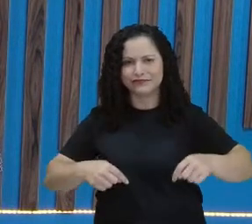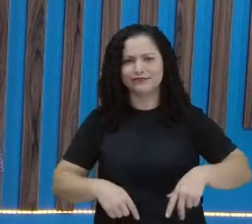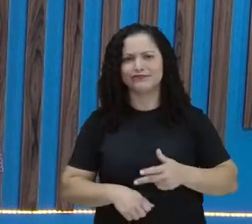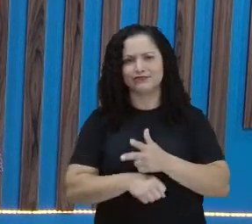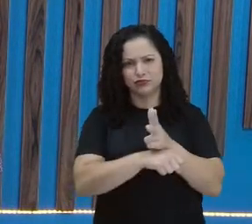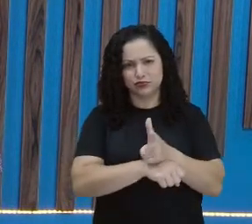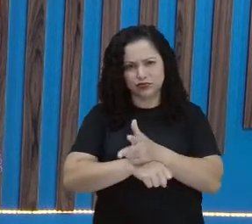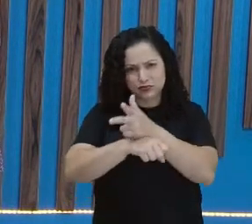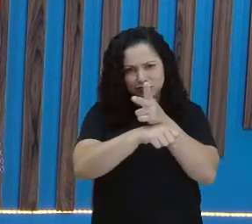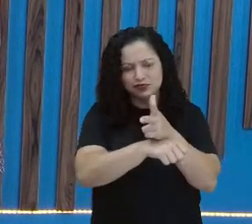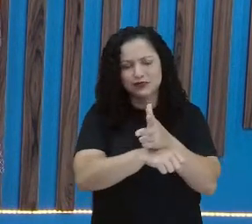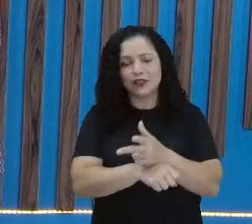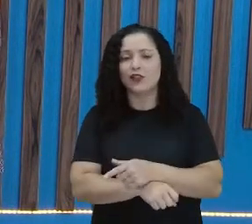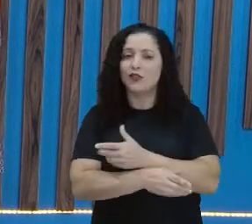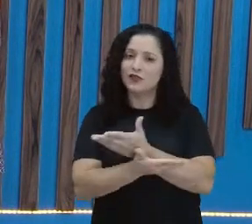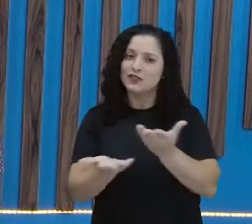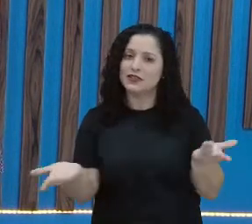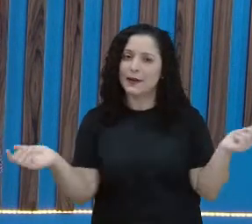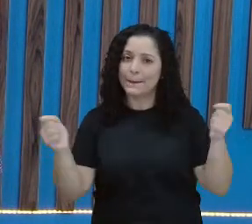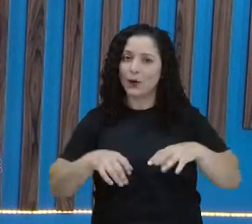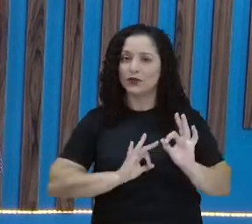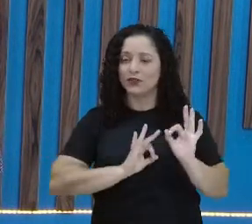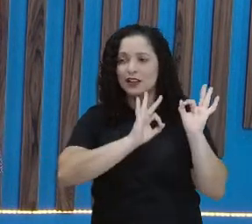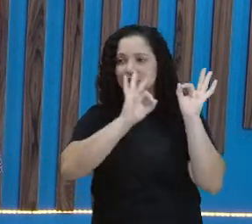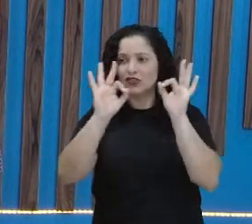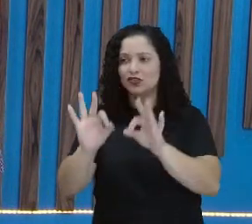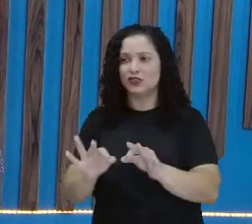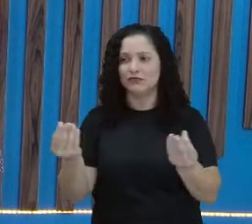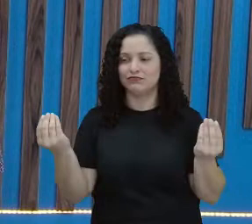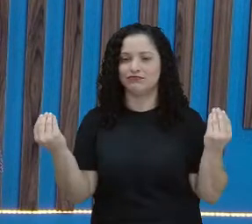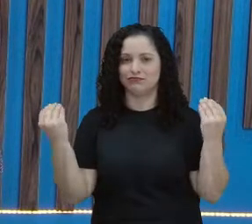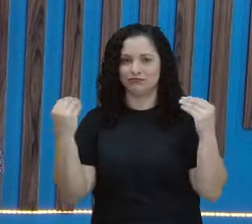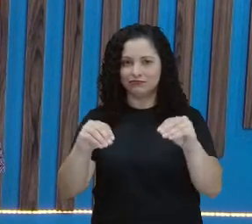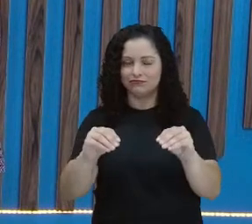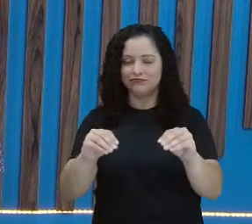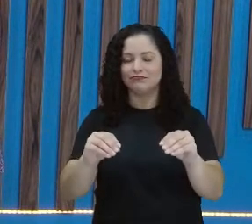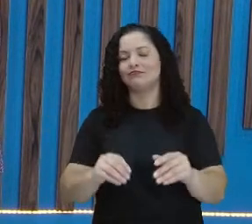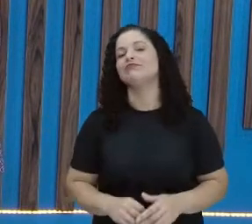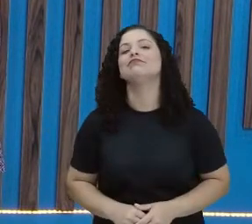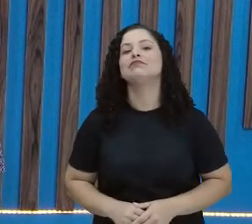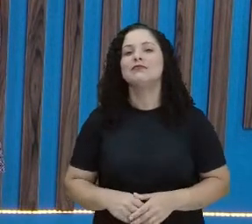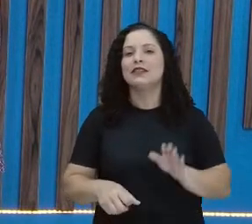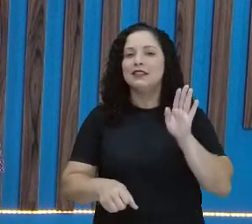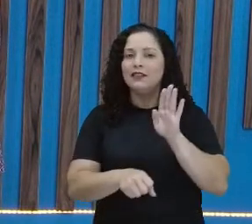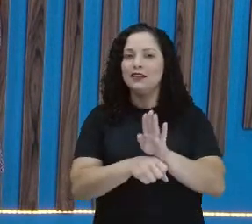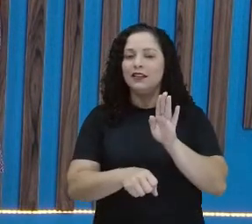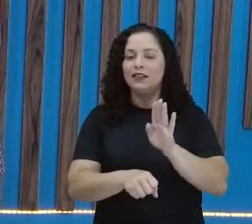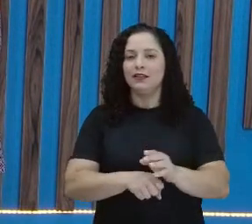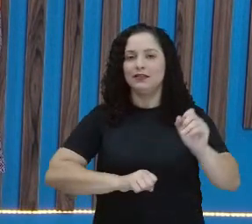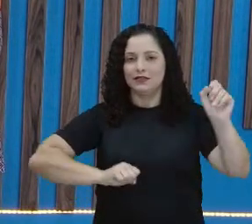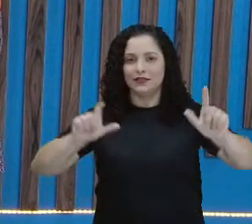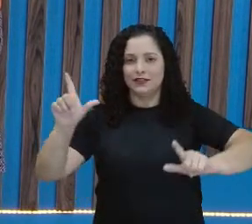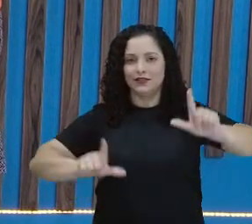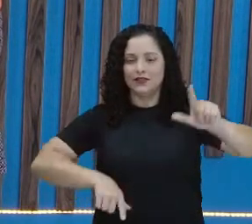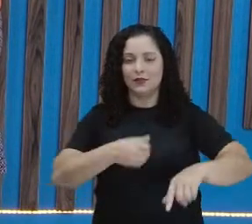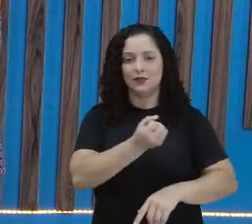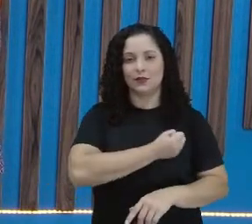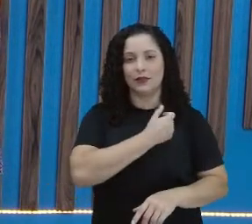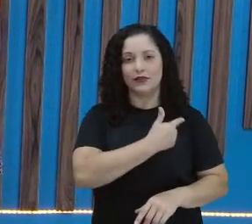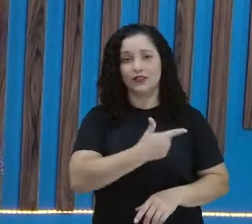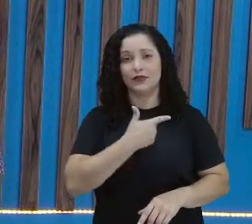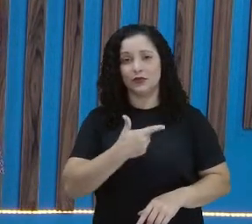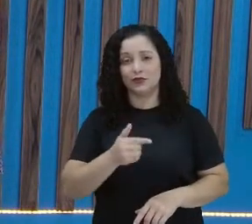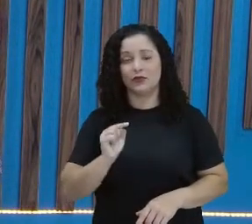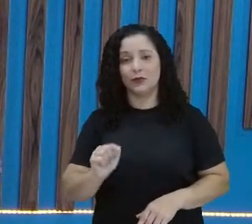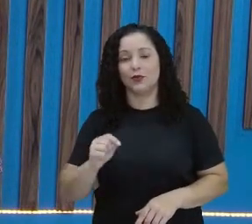E também você pode assistir a reprise. TV Nova Nordeste, canal 22.2. A outra